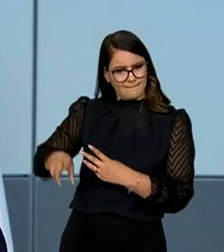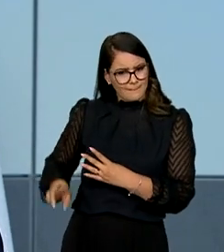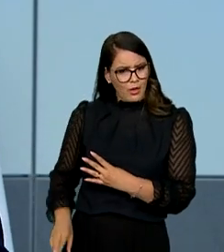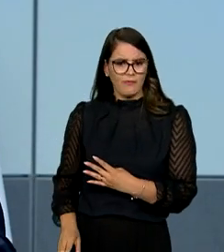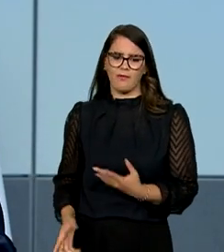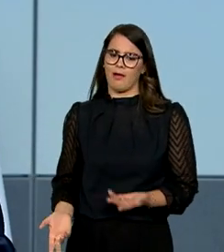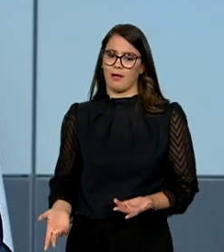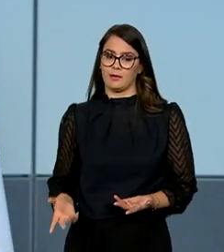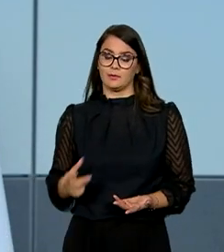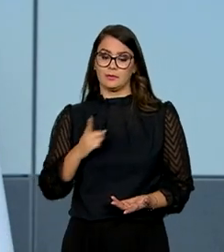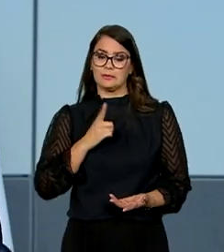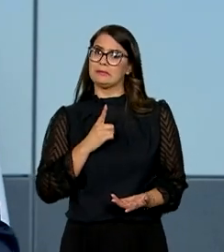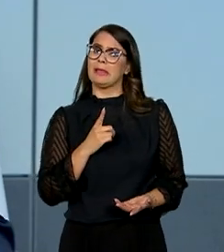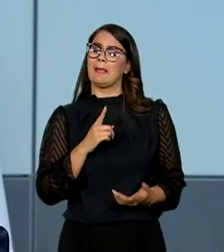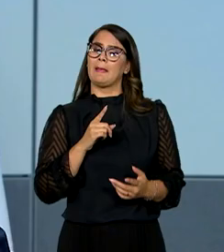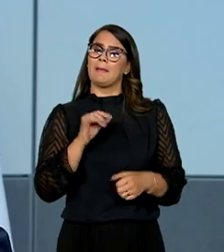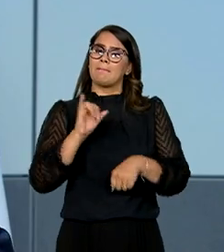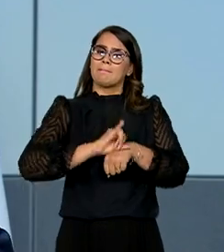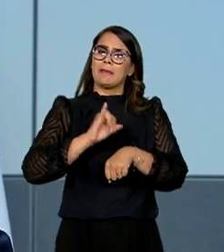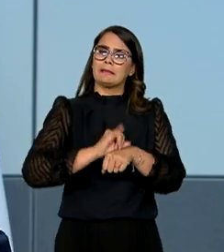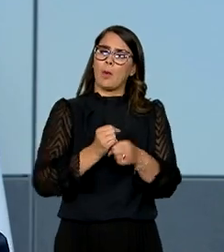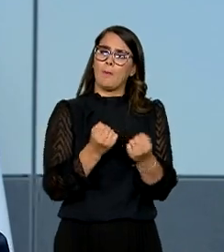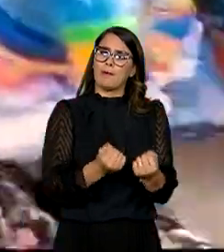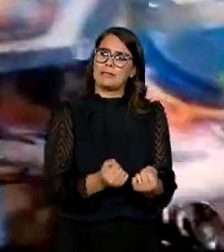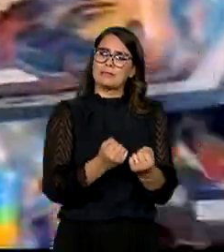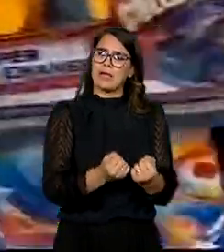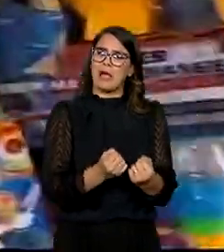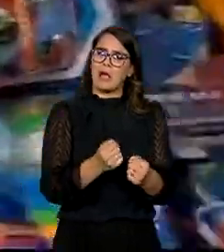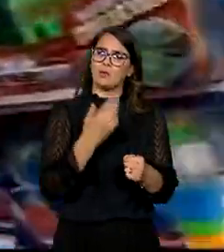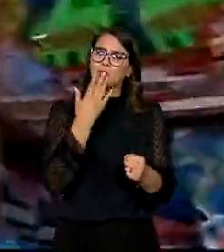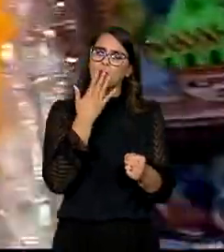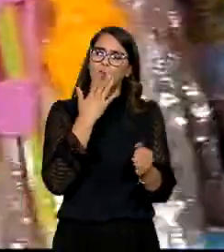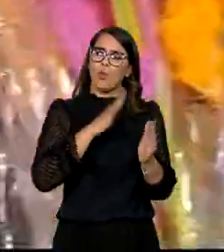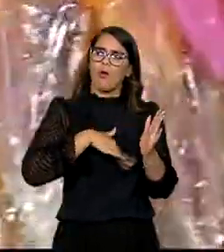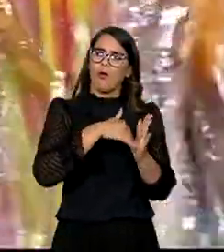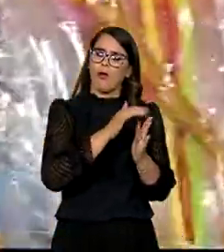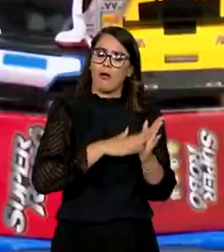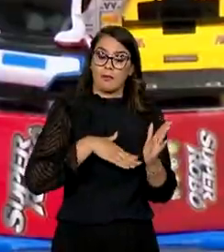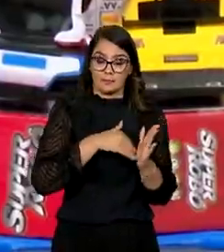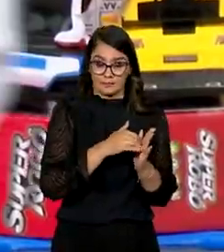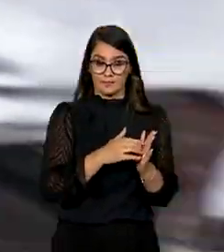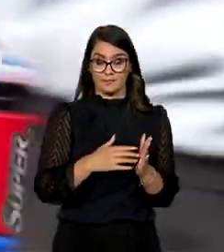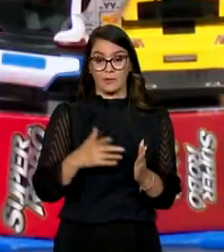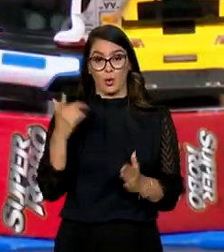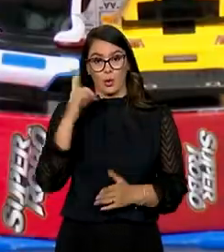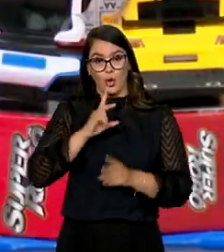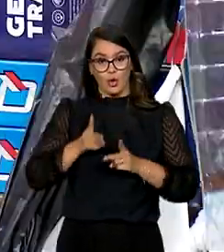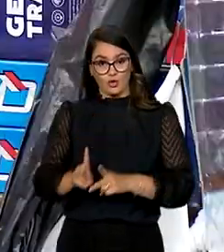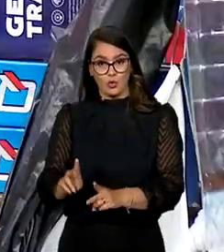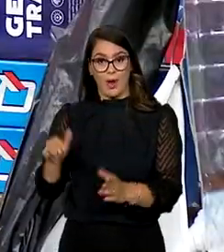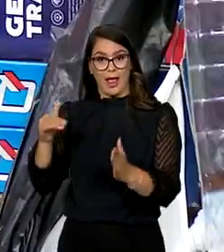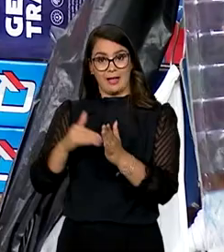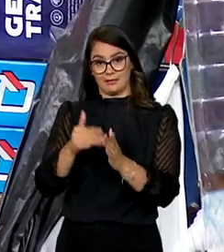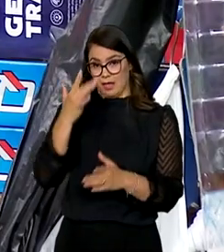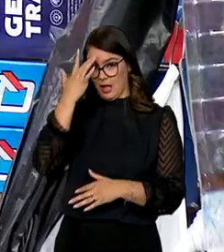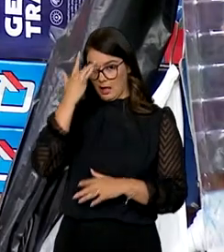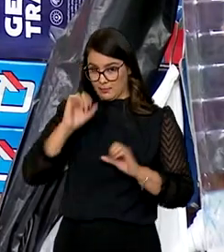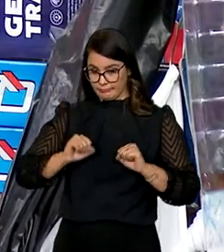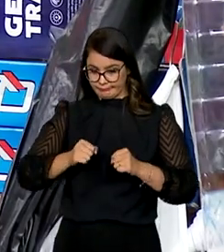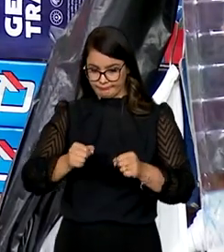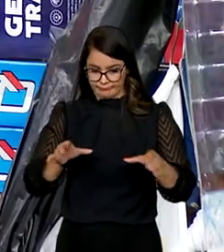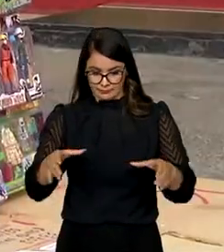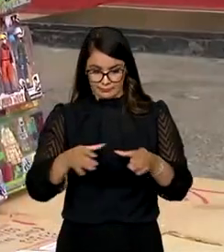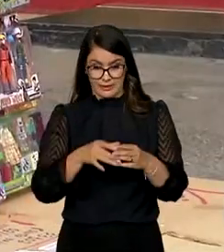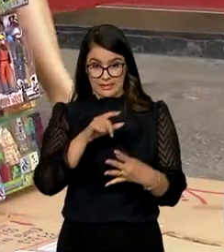Encontramos metais pesados nas tintas dos brinquedos. A operação, que prossegue até amanhã, vai concentrar esforços em